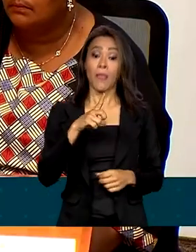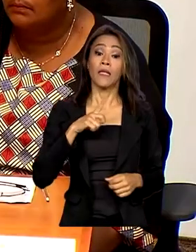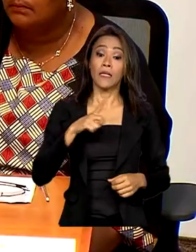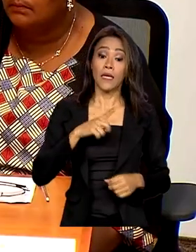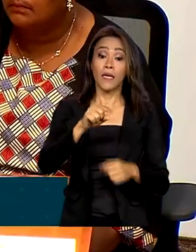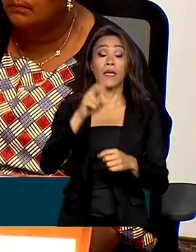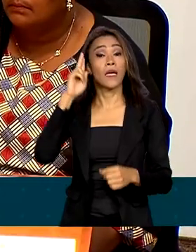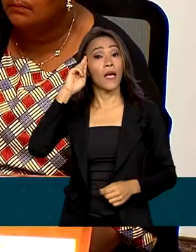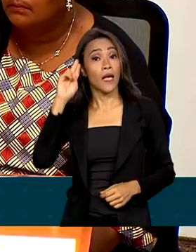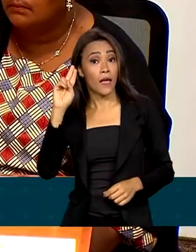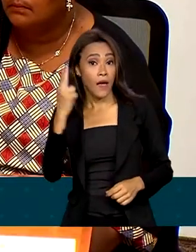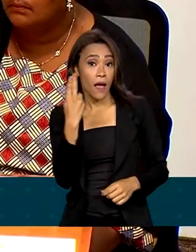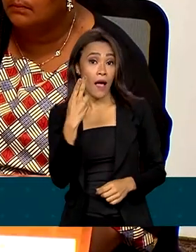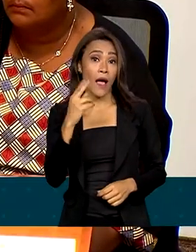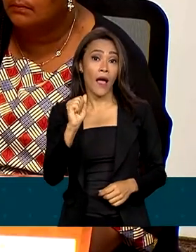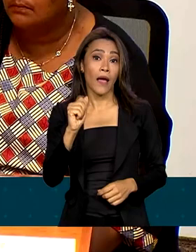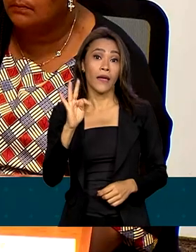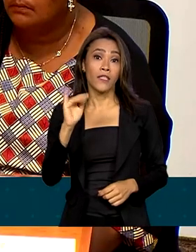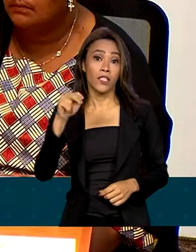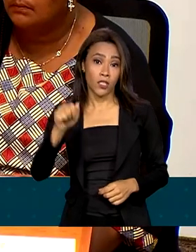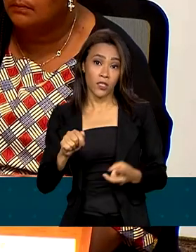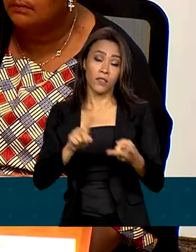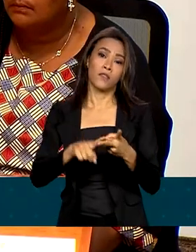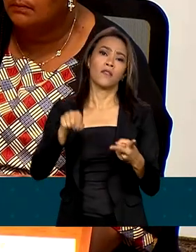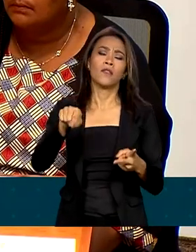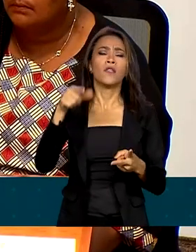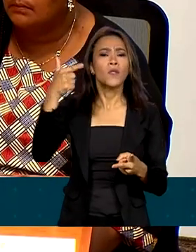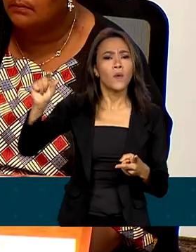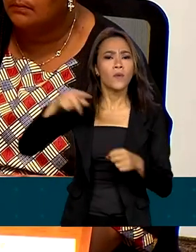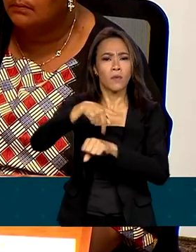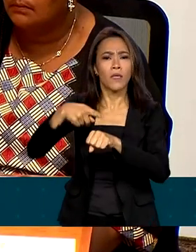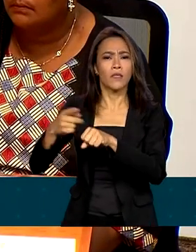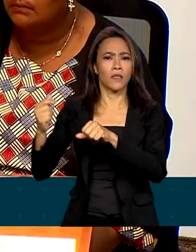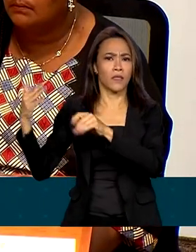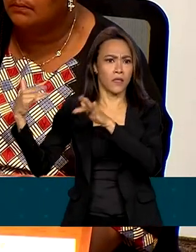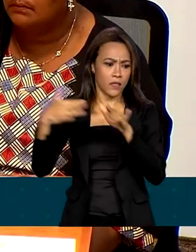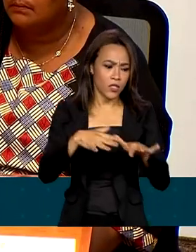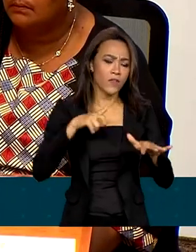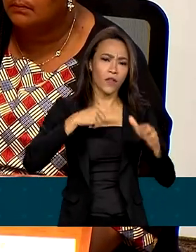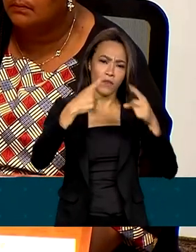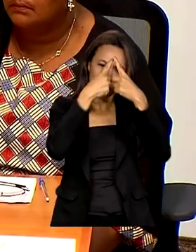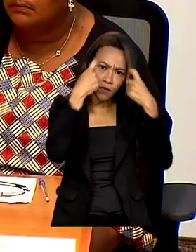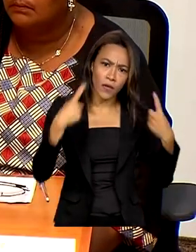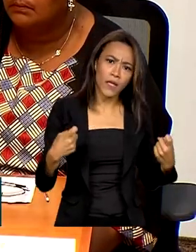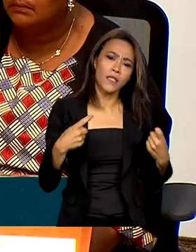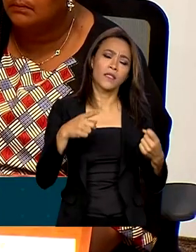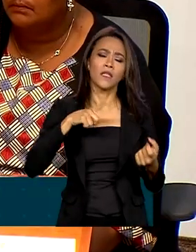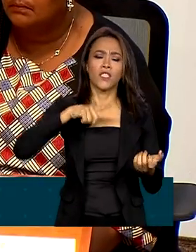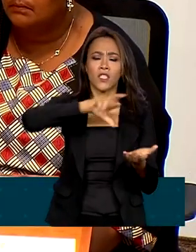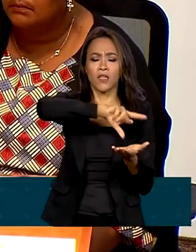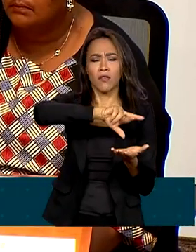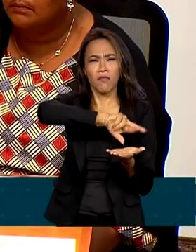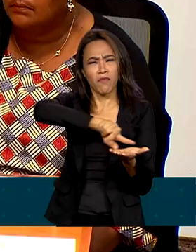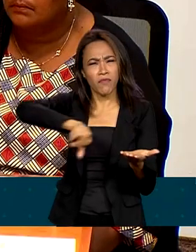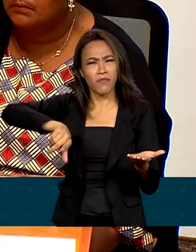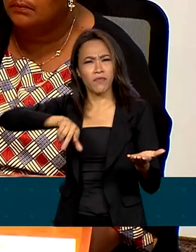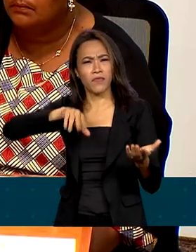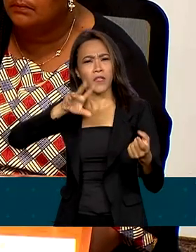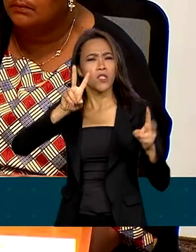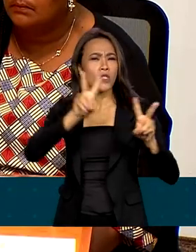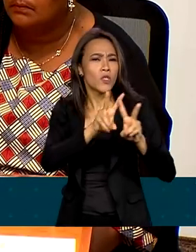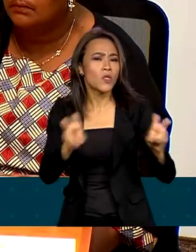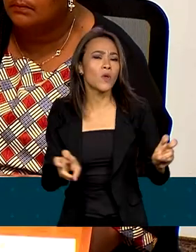Brasil tornaram-se vítimas de violência física e simbólica no país. Nos últimos anos tem havido múltiplas manifestações de racismo e